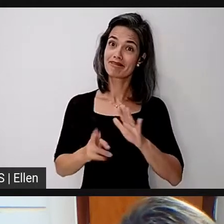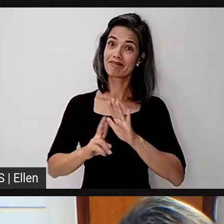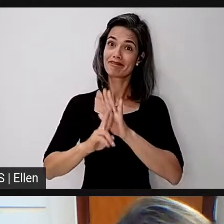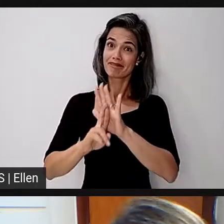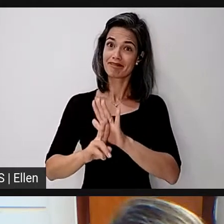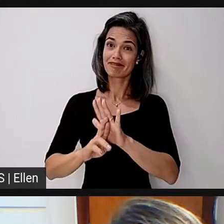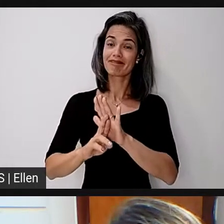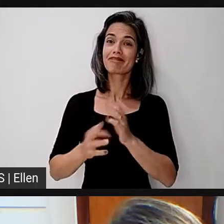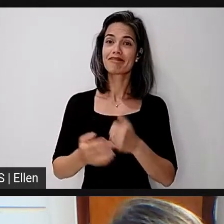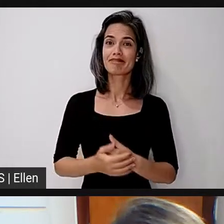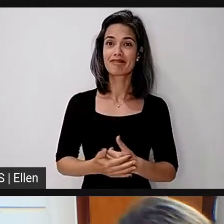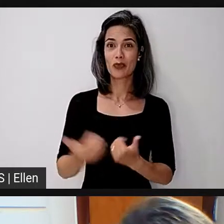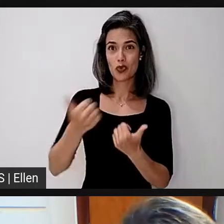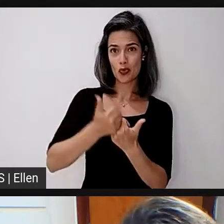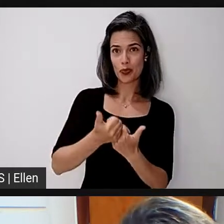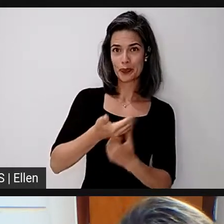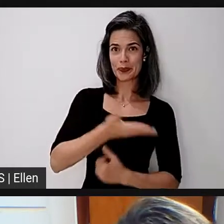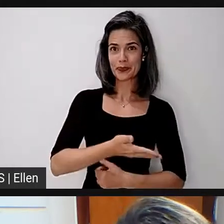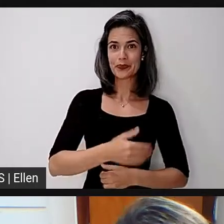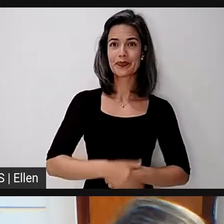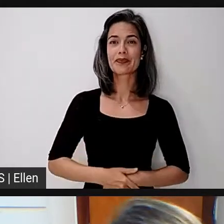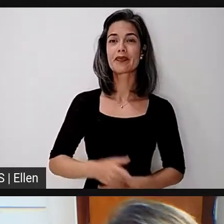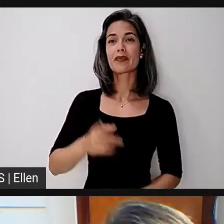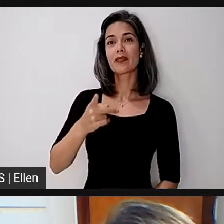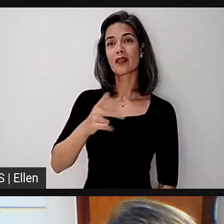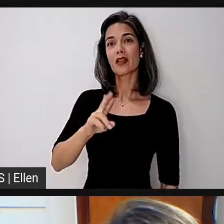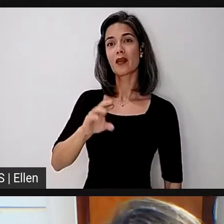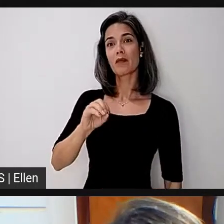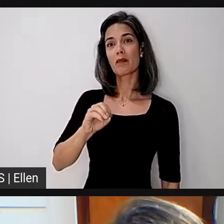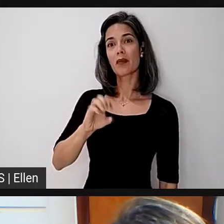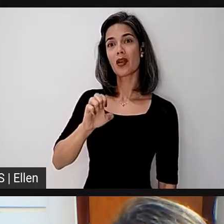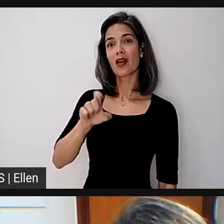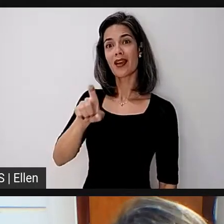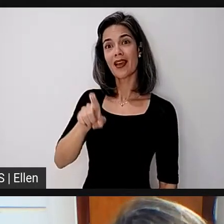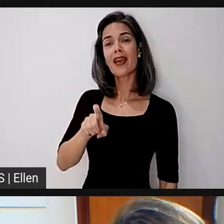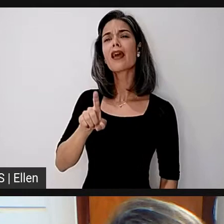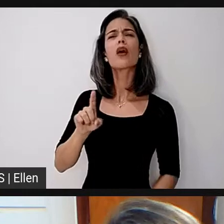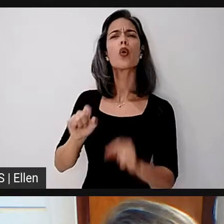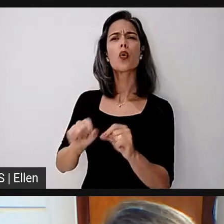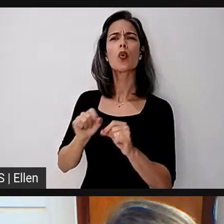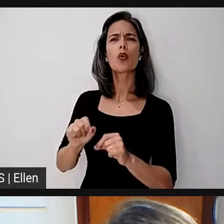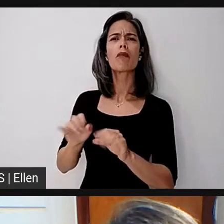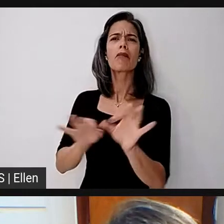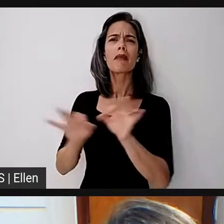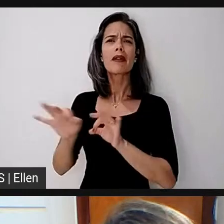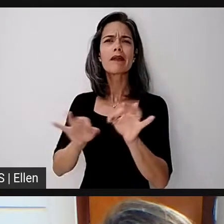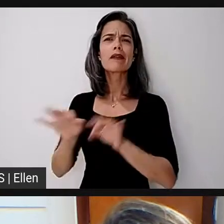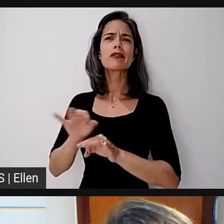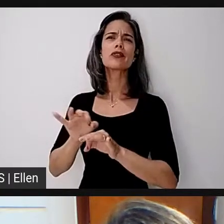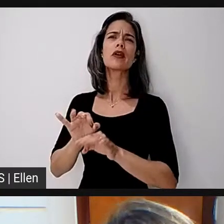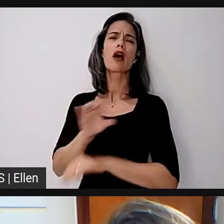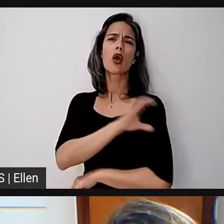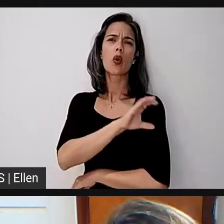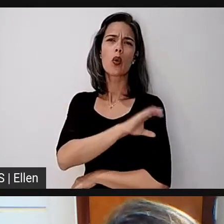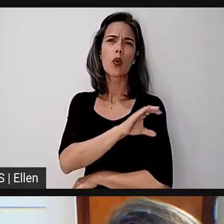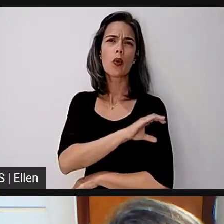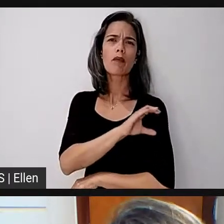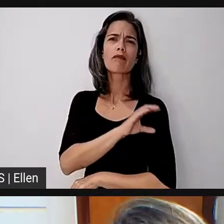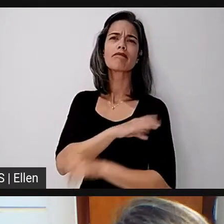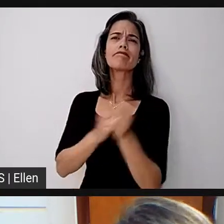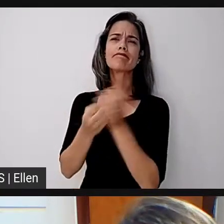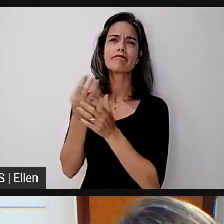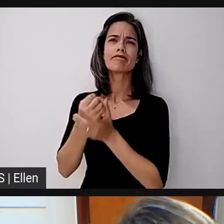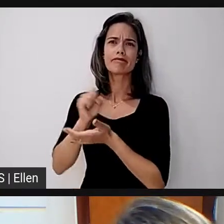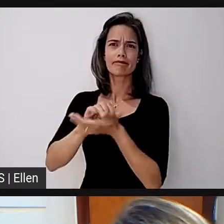lembrar, né, para nós que a ProEx cabe planejar, coordenar, executar atividades extensionistas,